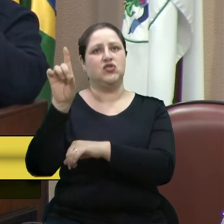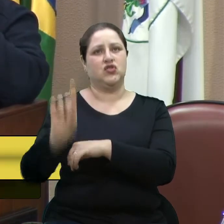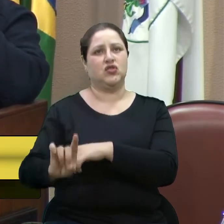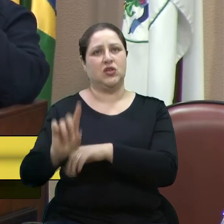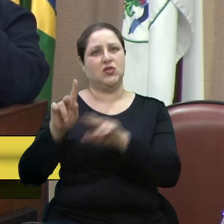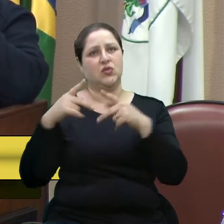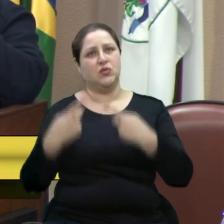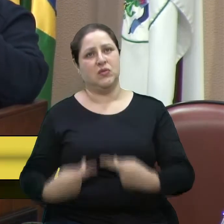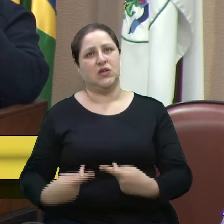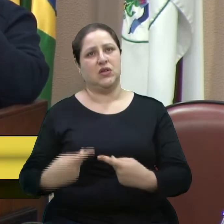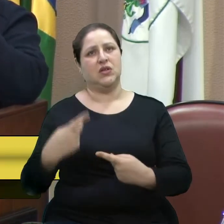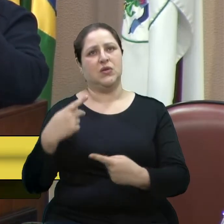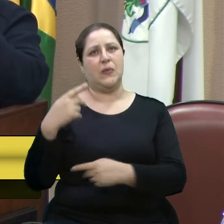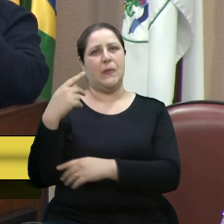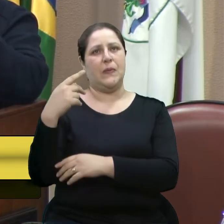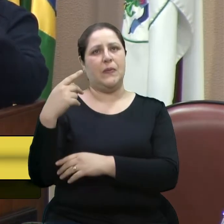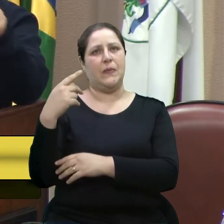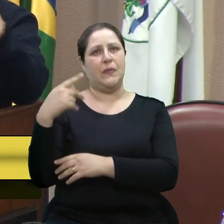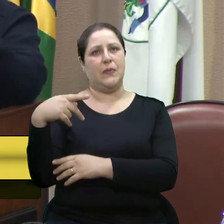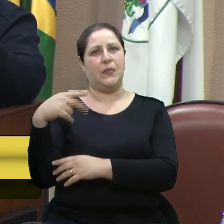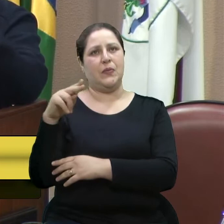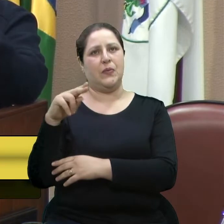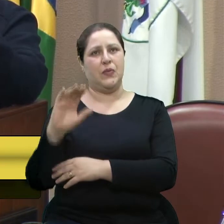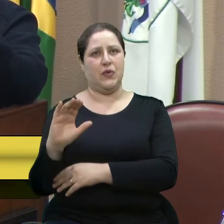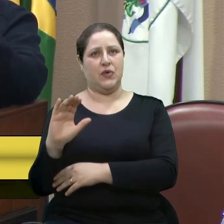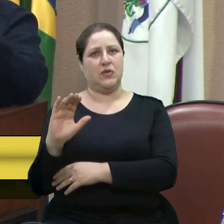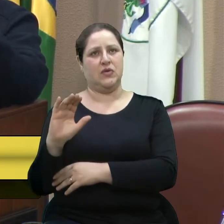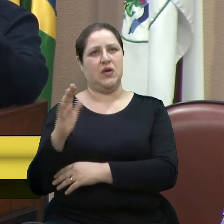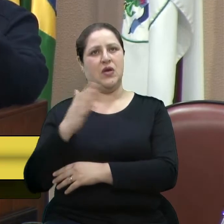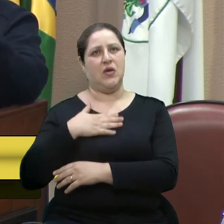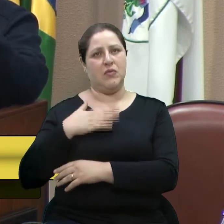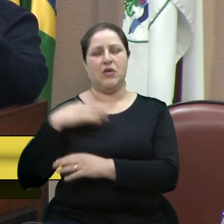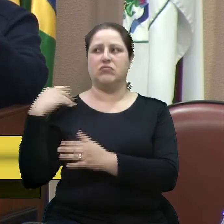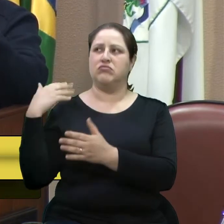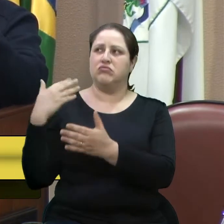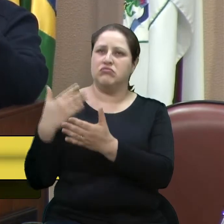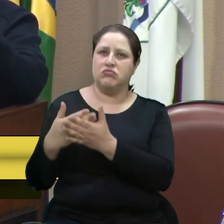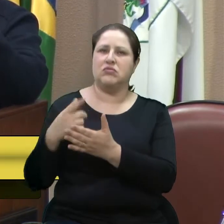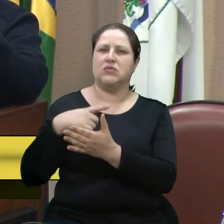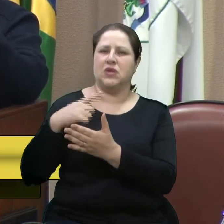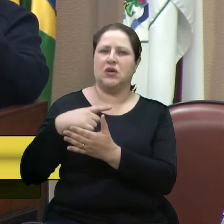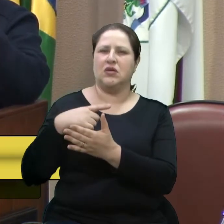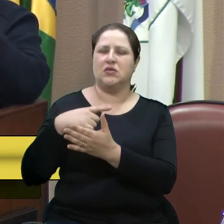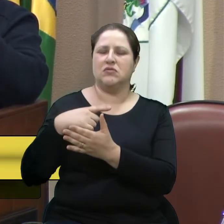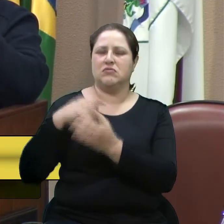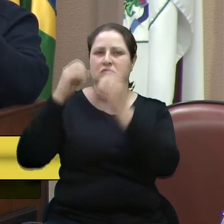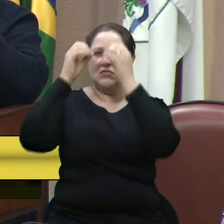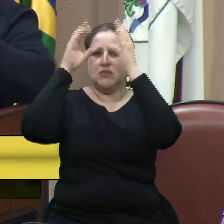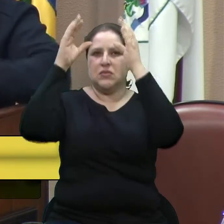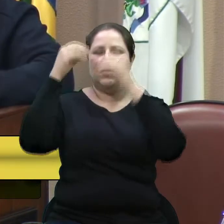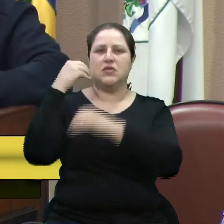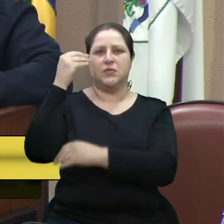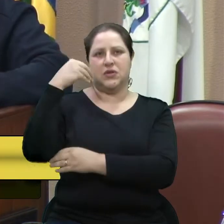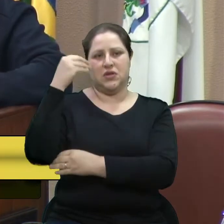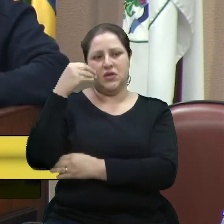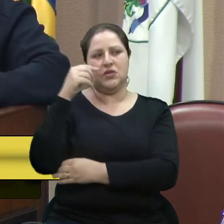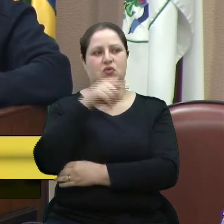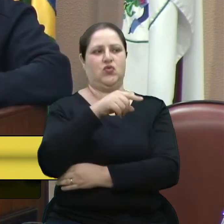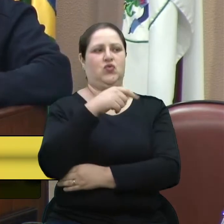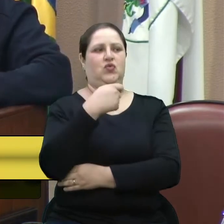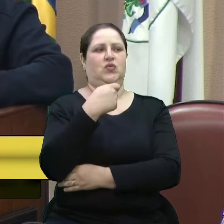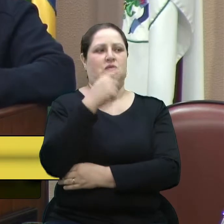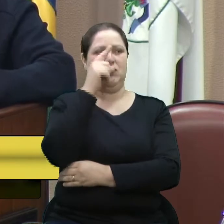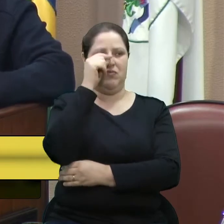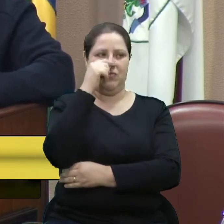Vereador, eu tenho uma bagagem nessa minha curta trajetória de vida que o senhor deveria ter um pouquinho mais... Aliás,